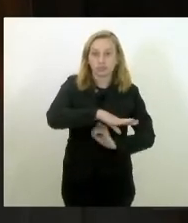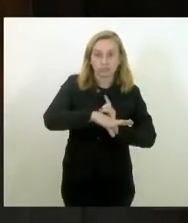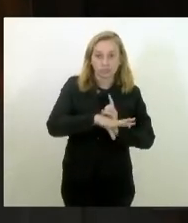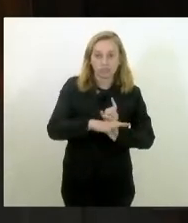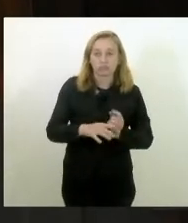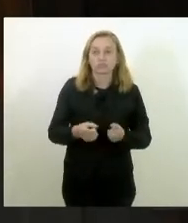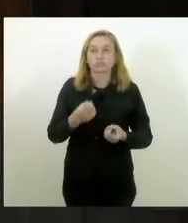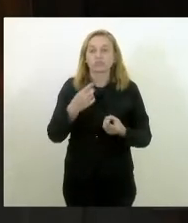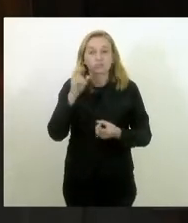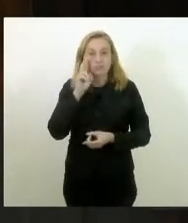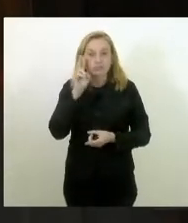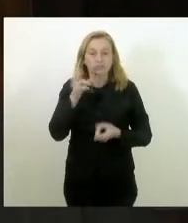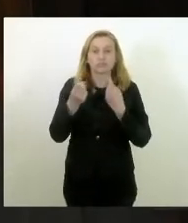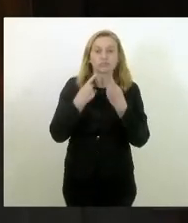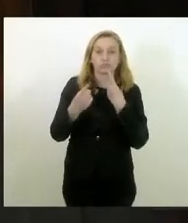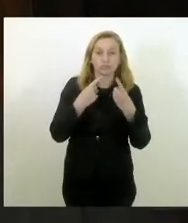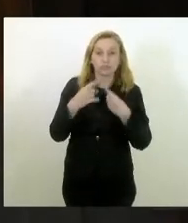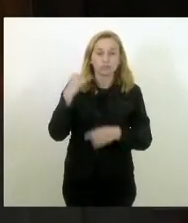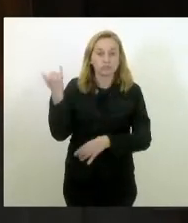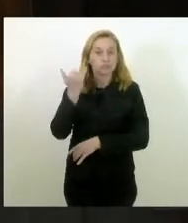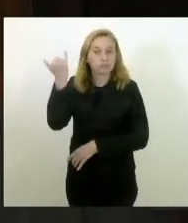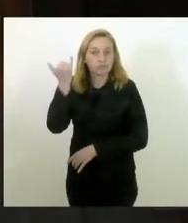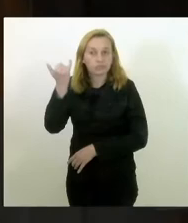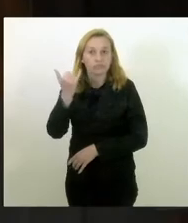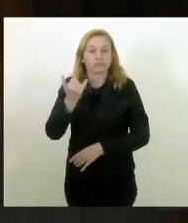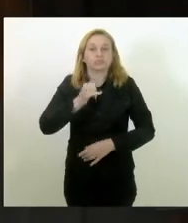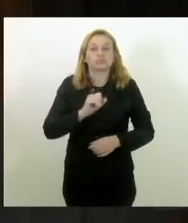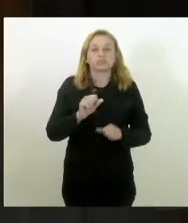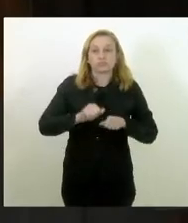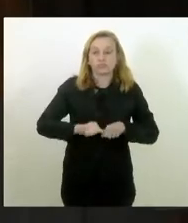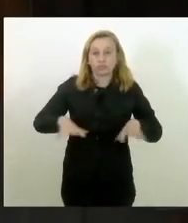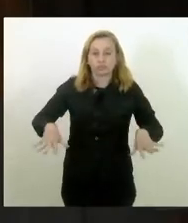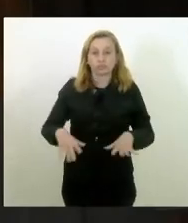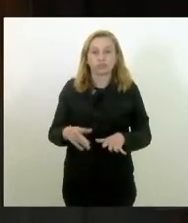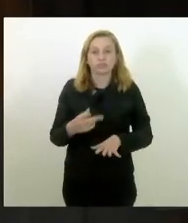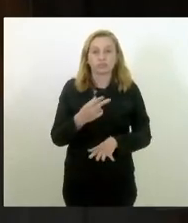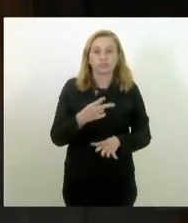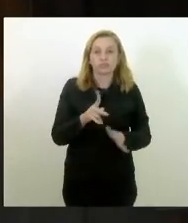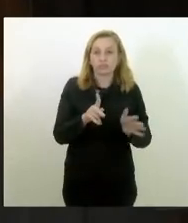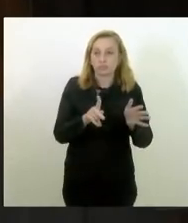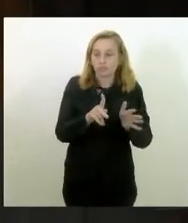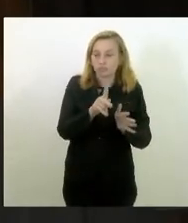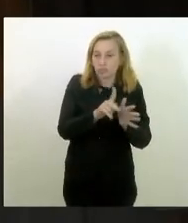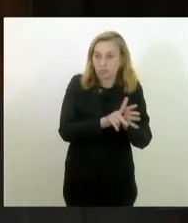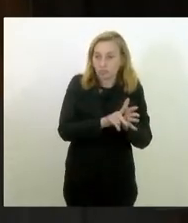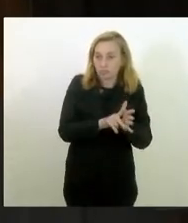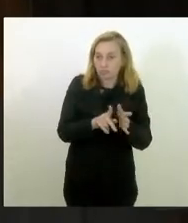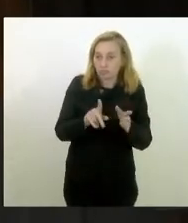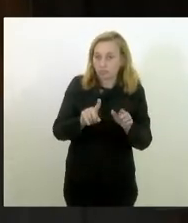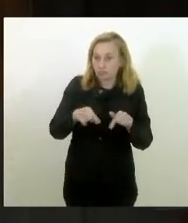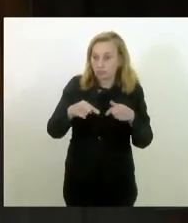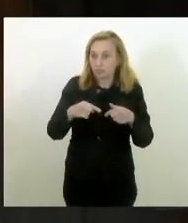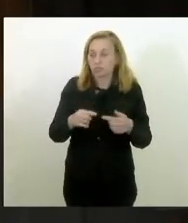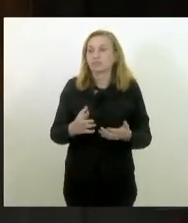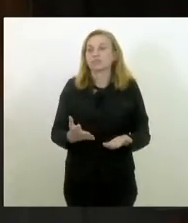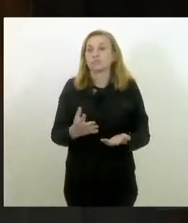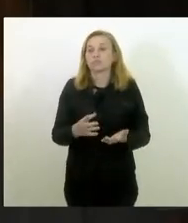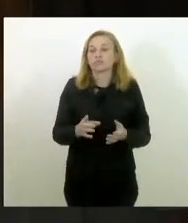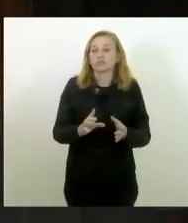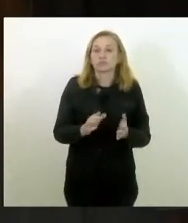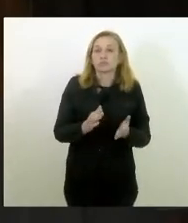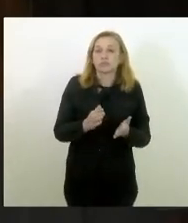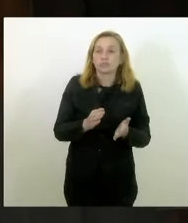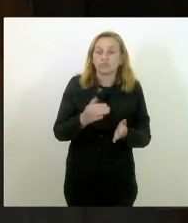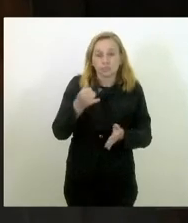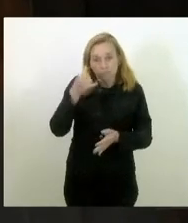fizemos uma discussão muito importante no contexto da pandemia, Flávio, no projeto com o qual você nos provocou para evitar os processos de despejo